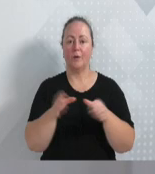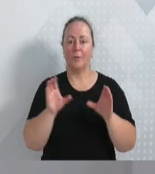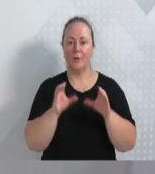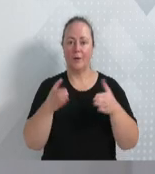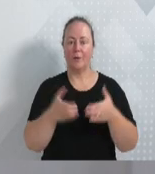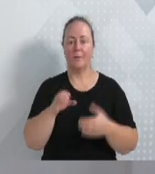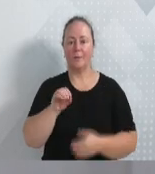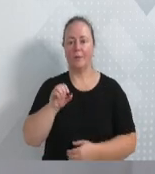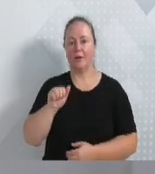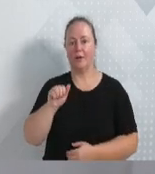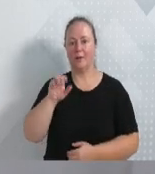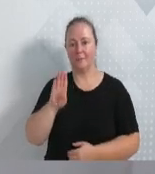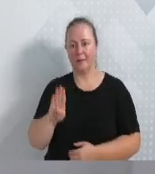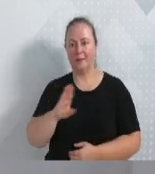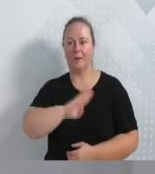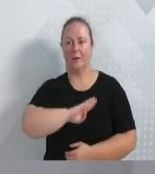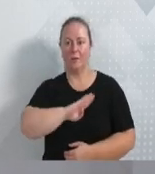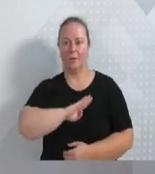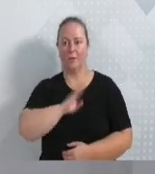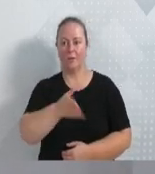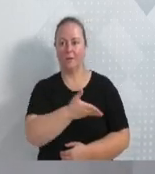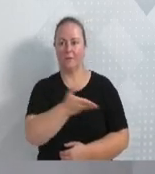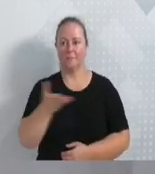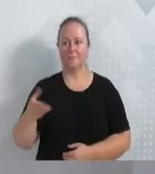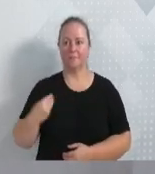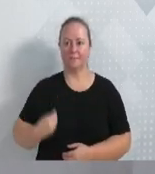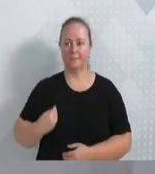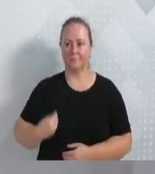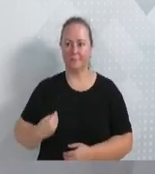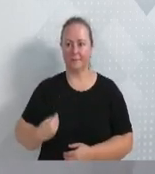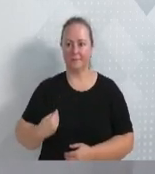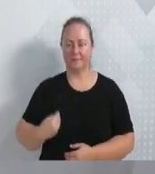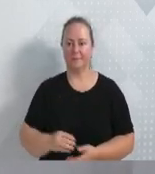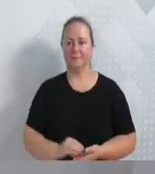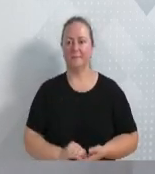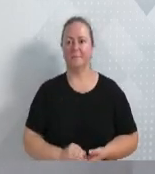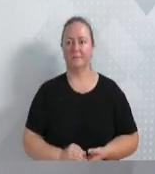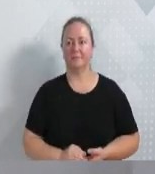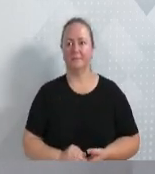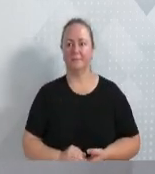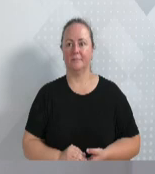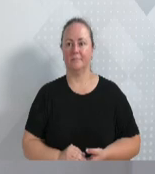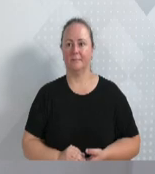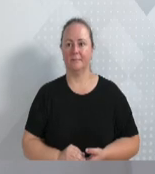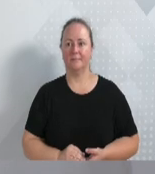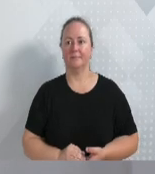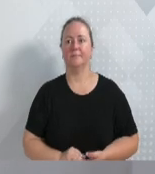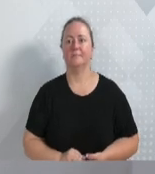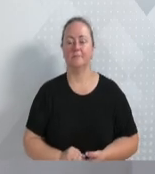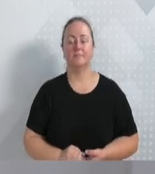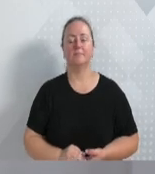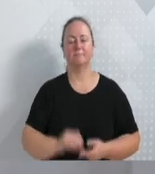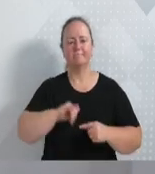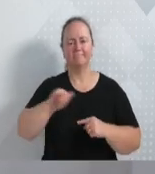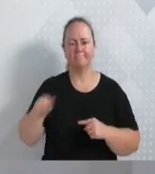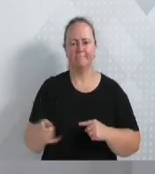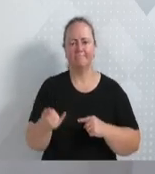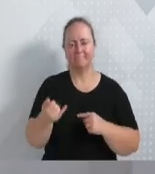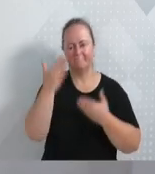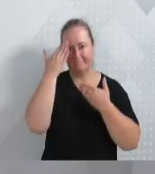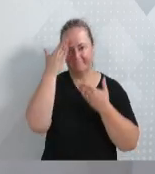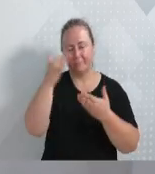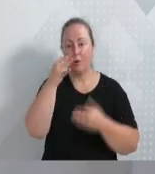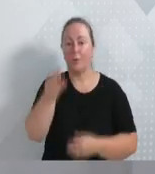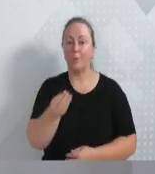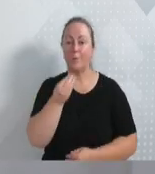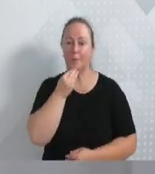OAB Cidadã, meus colegas que estão aqui presentes hoje. Desde logo eu gostaria de agradecer a oportunidade de estar aqui para